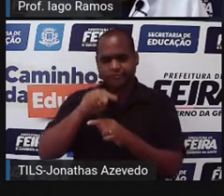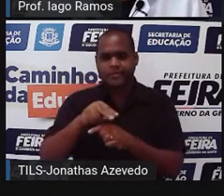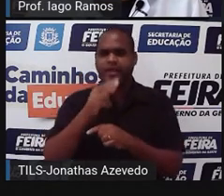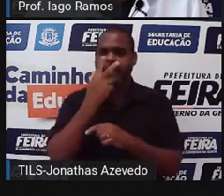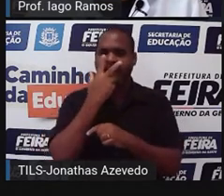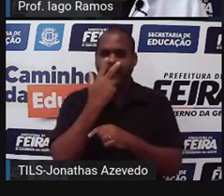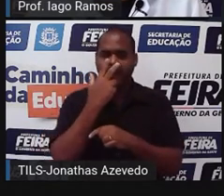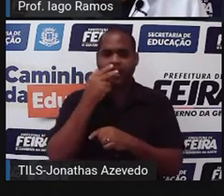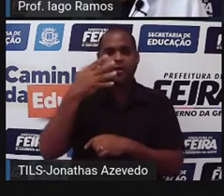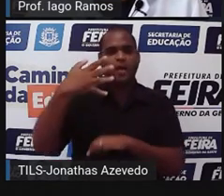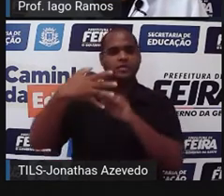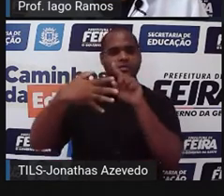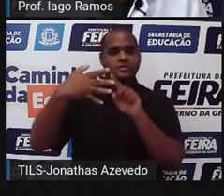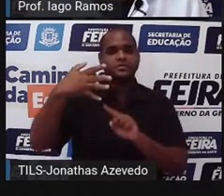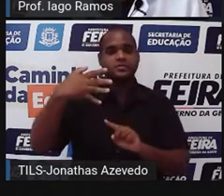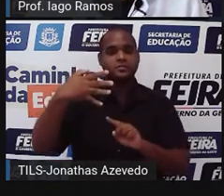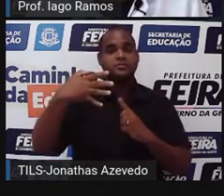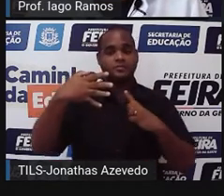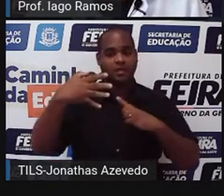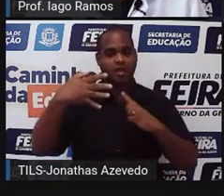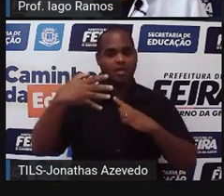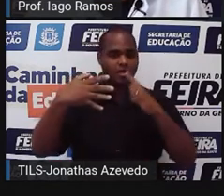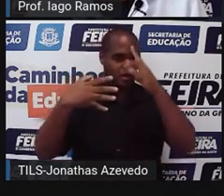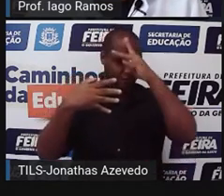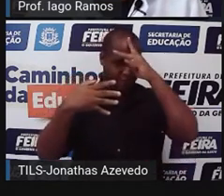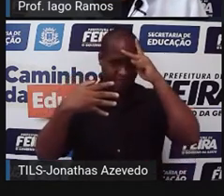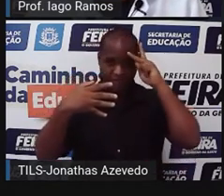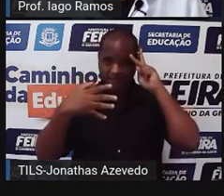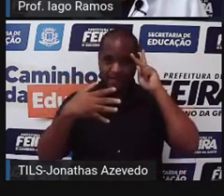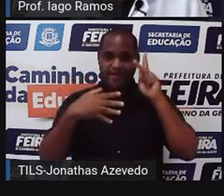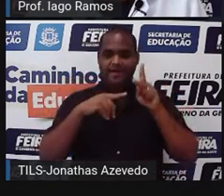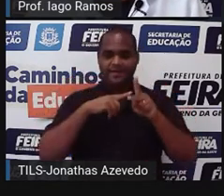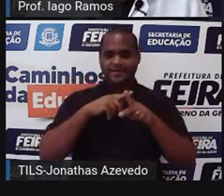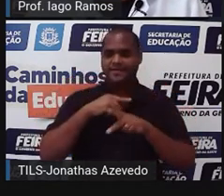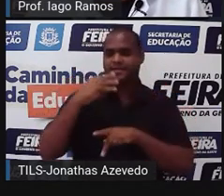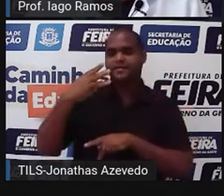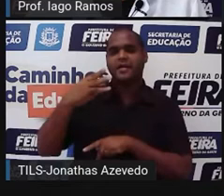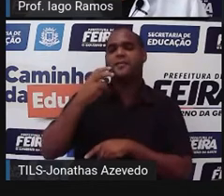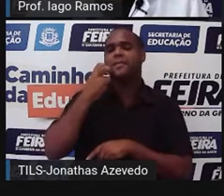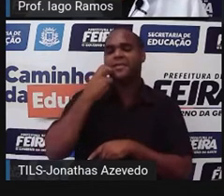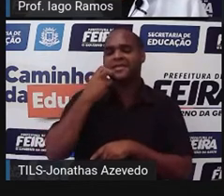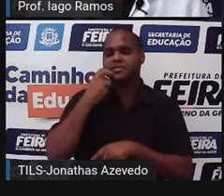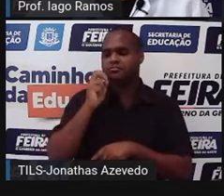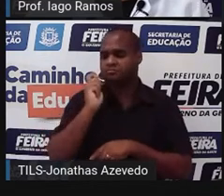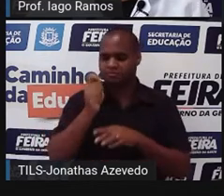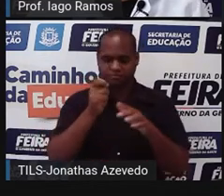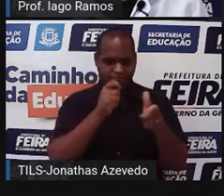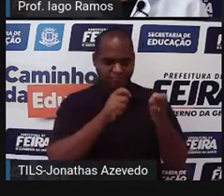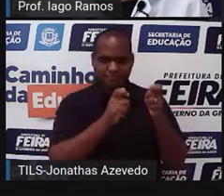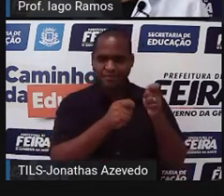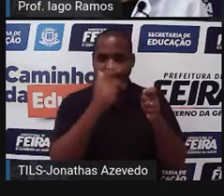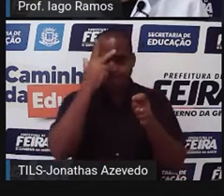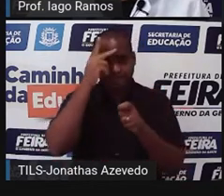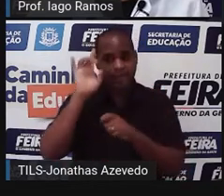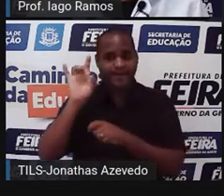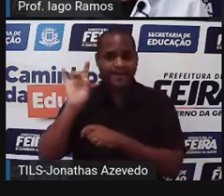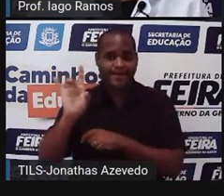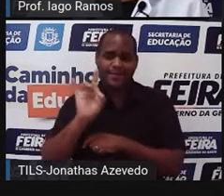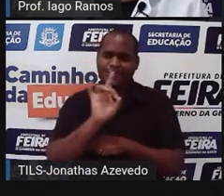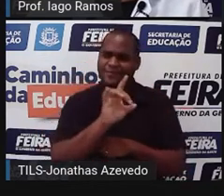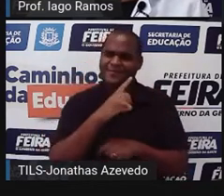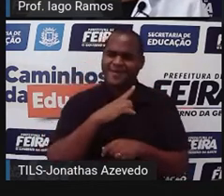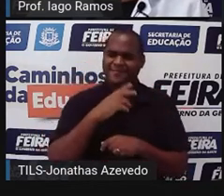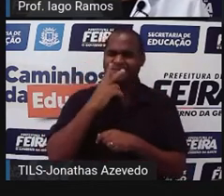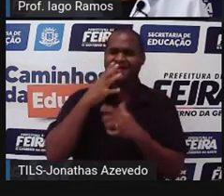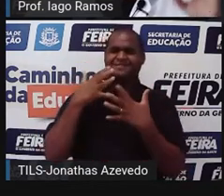que tem quatro pessoas que estão pescando três peixes, mas cada pessoa tem que pescar um peixe só. Parece